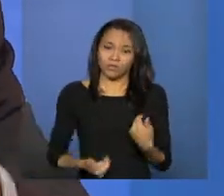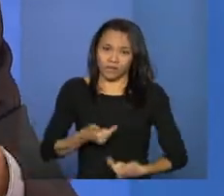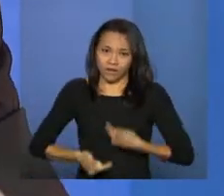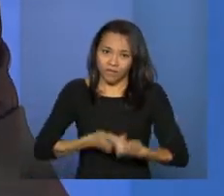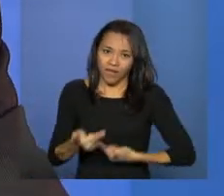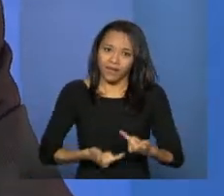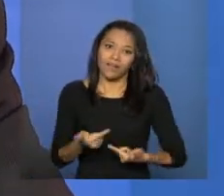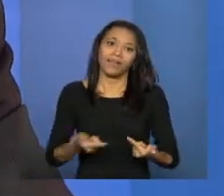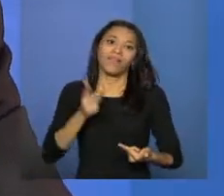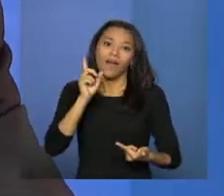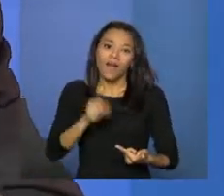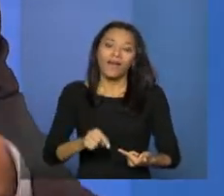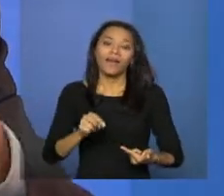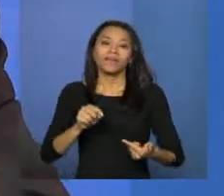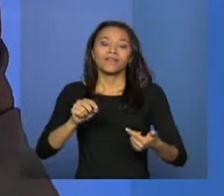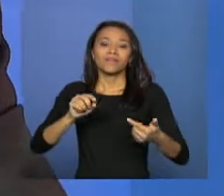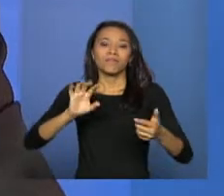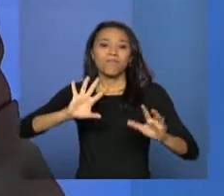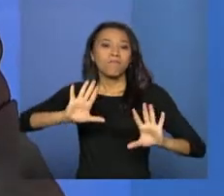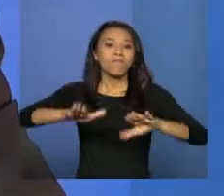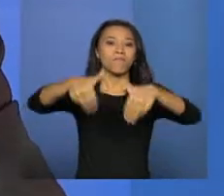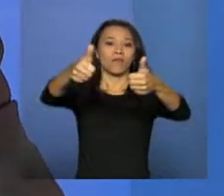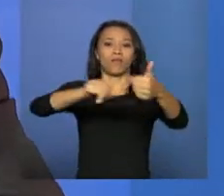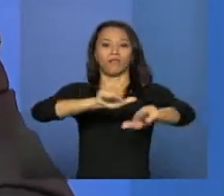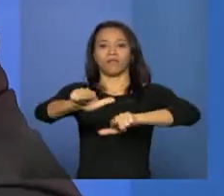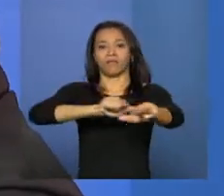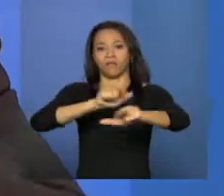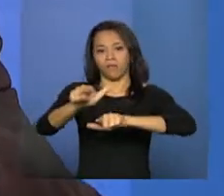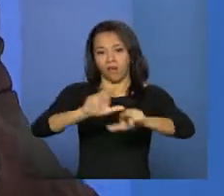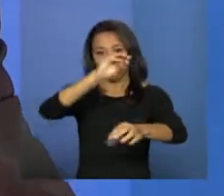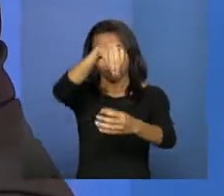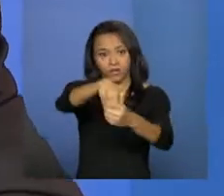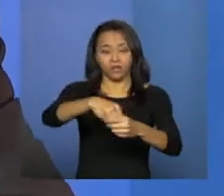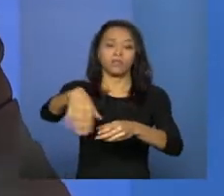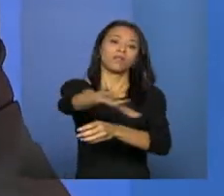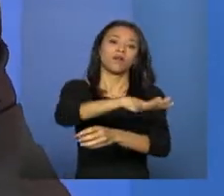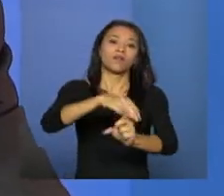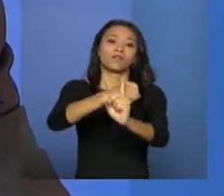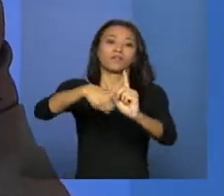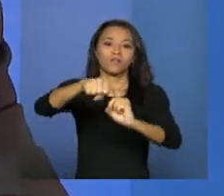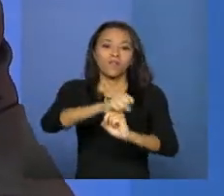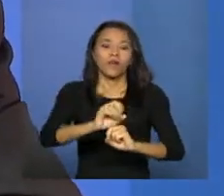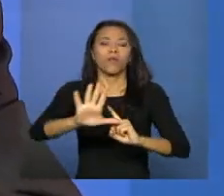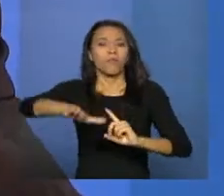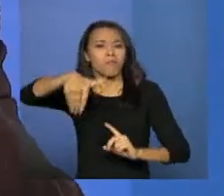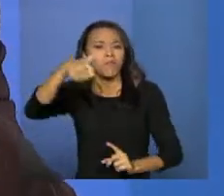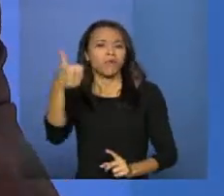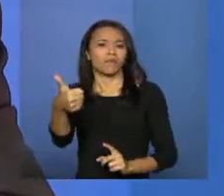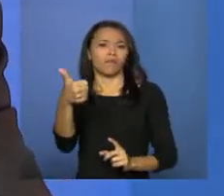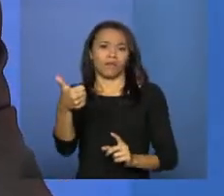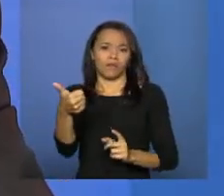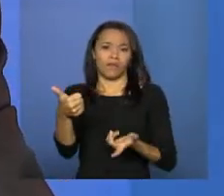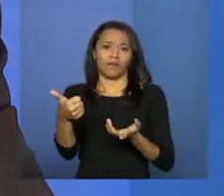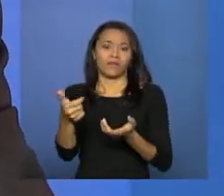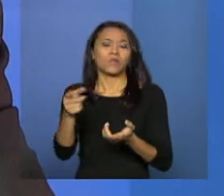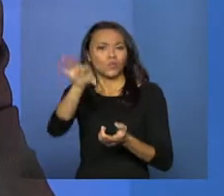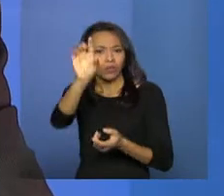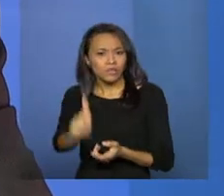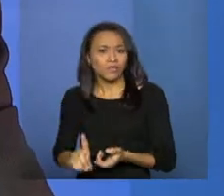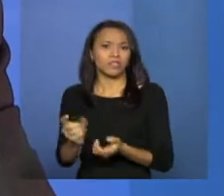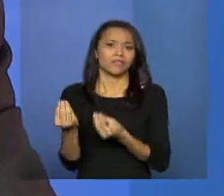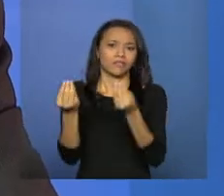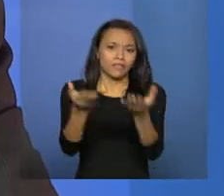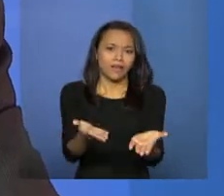ressignificar a assistência social brasileira, ressignificar os seus serviços, ressignificar esse direito que é tão